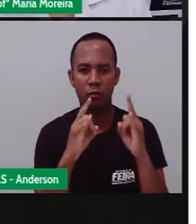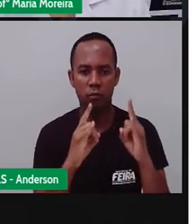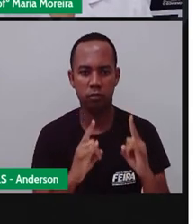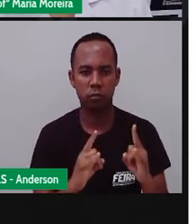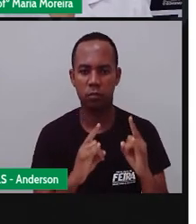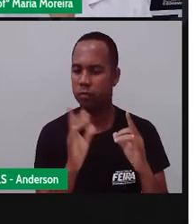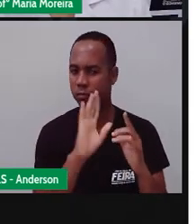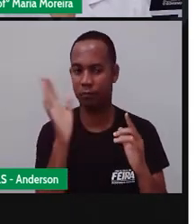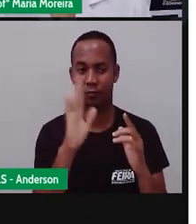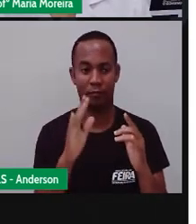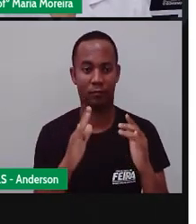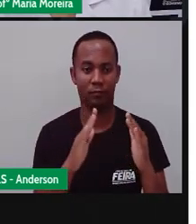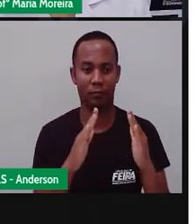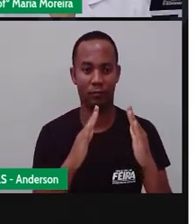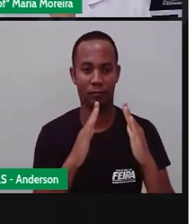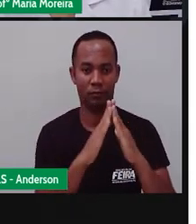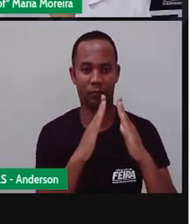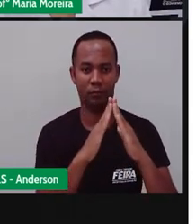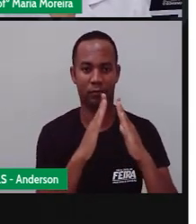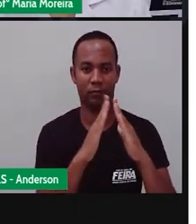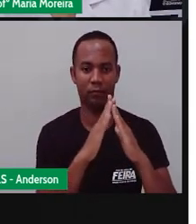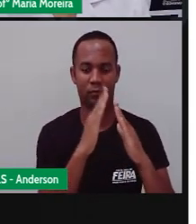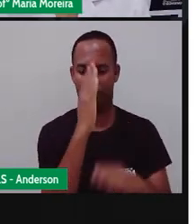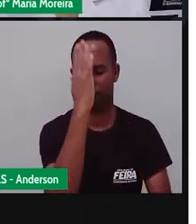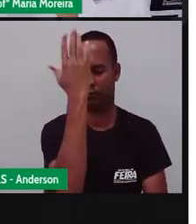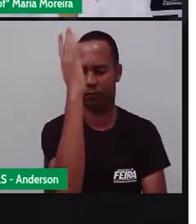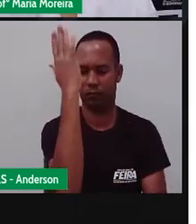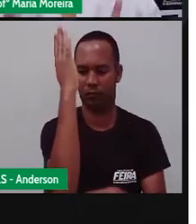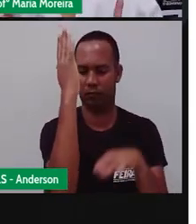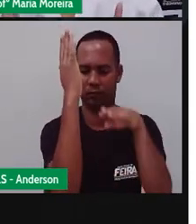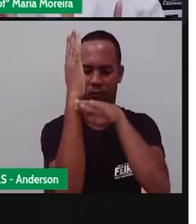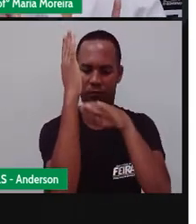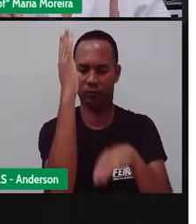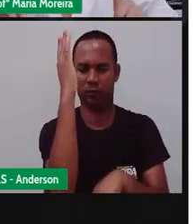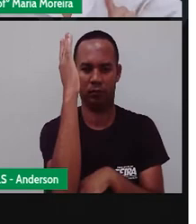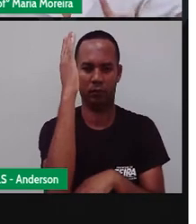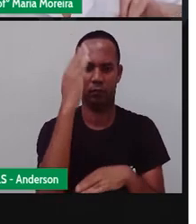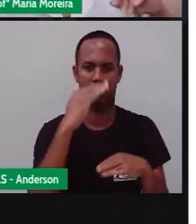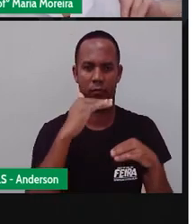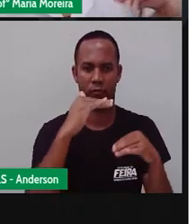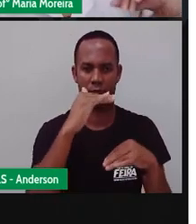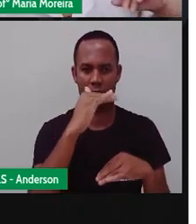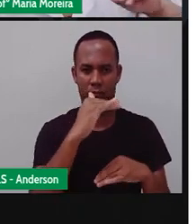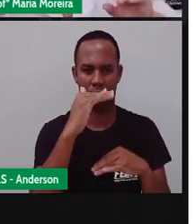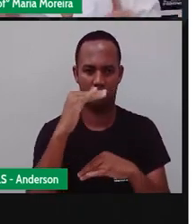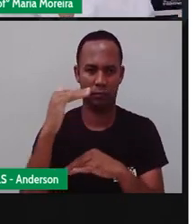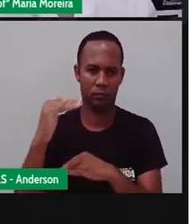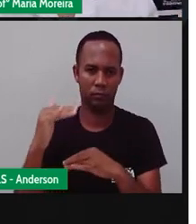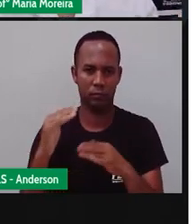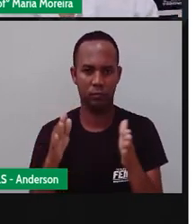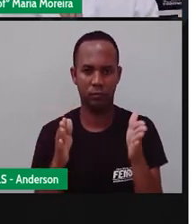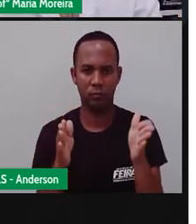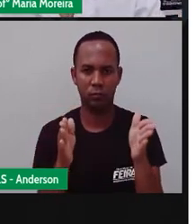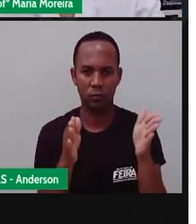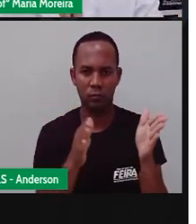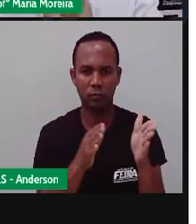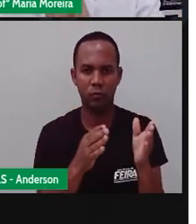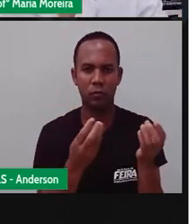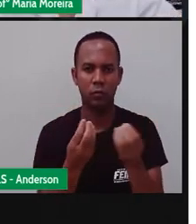moradias a fim de evitar a invasão das águas dos rios. Então, são casas que elas ficam o quê? Suspensas, né?